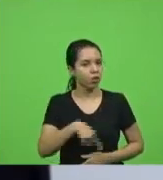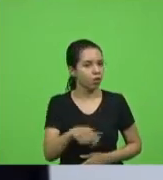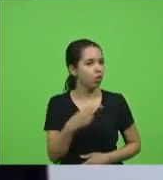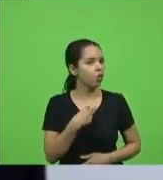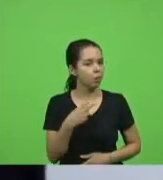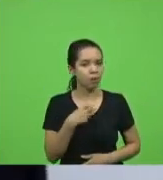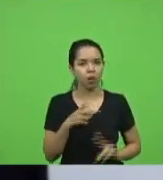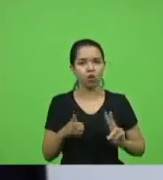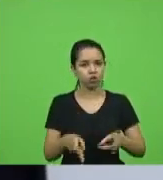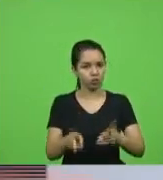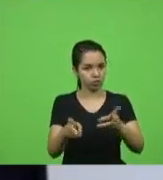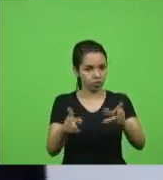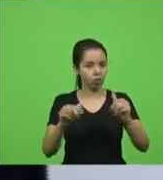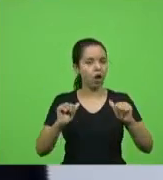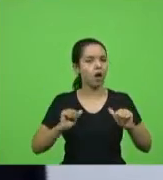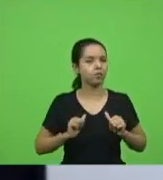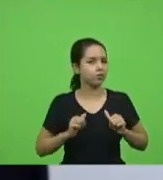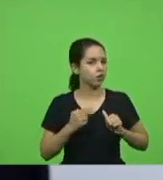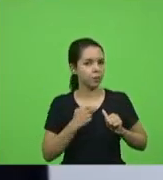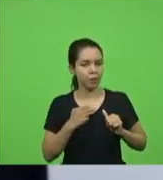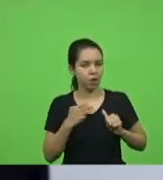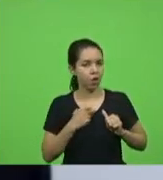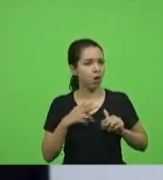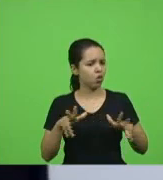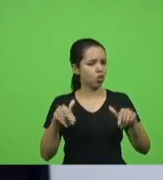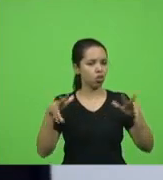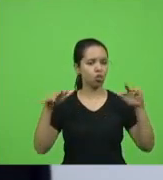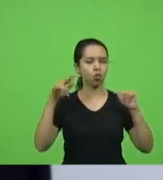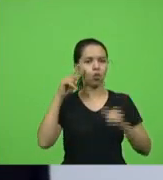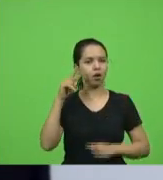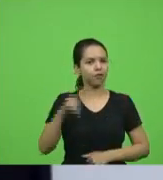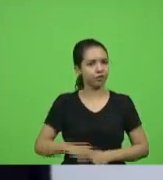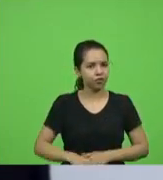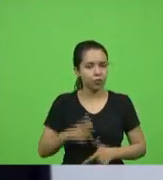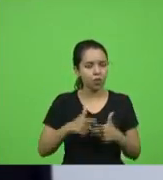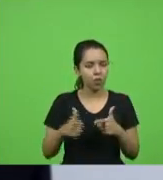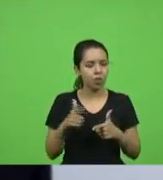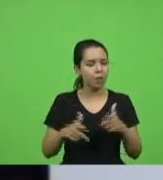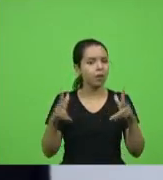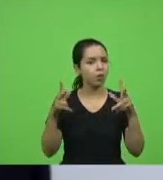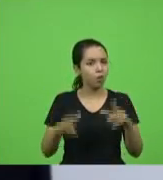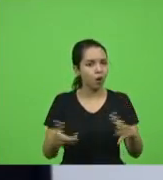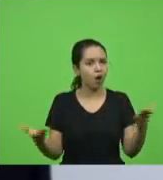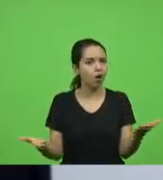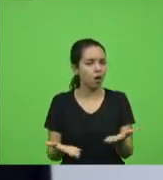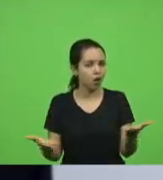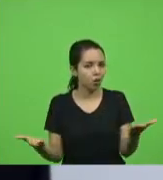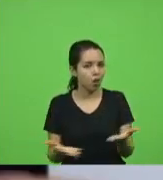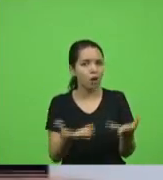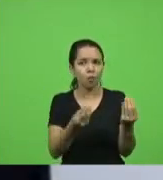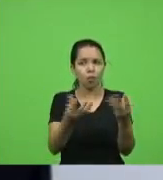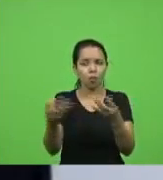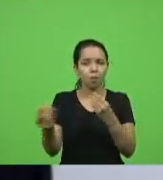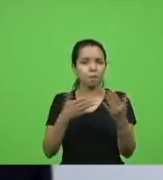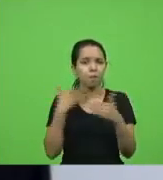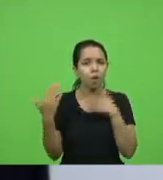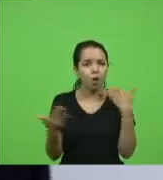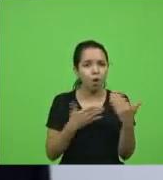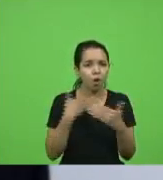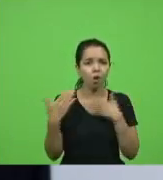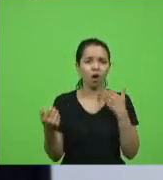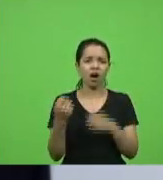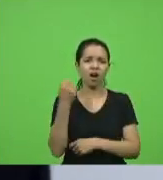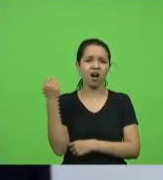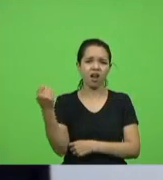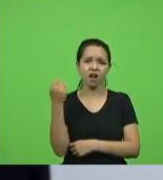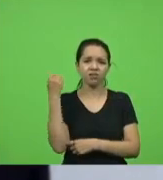continuar inerte eu nunca vi uma situação dessa de tanta morte de tanta gravidade